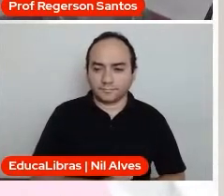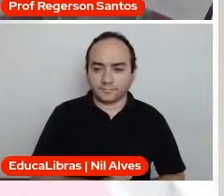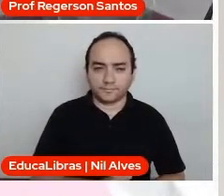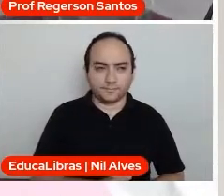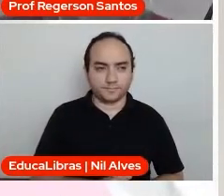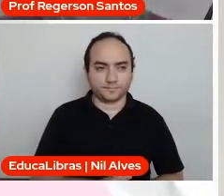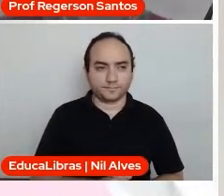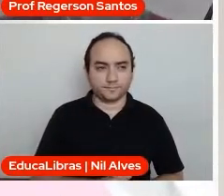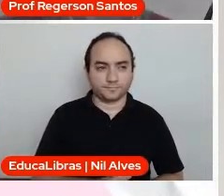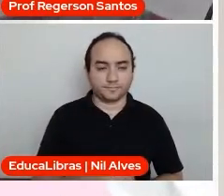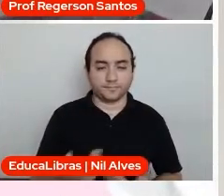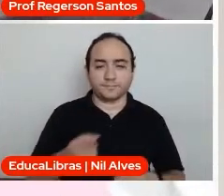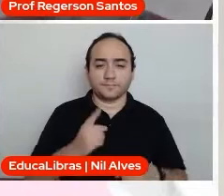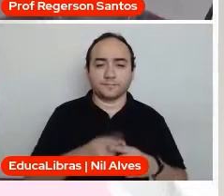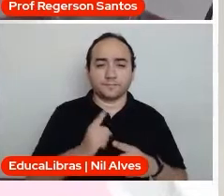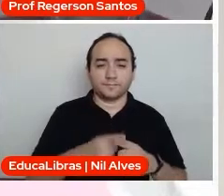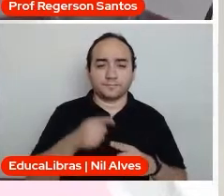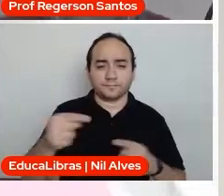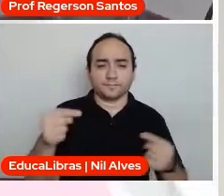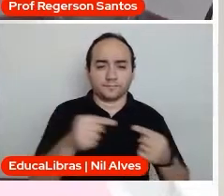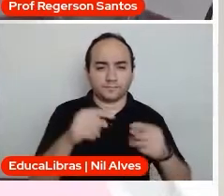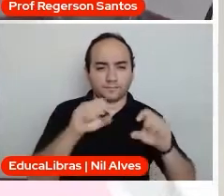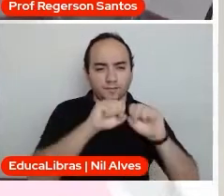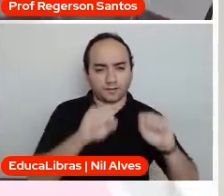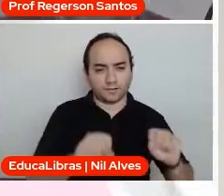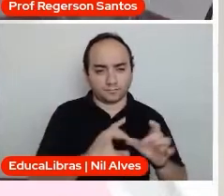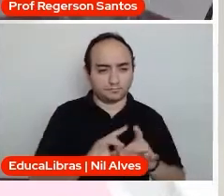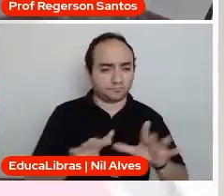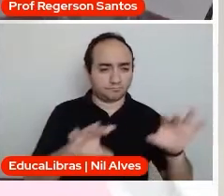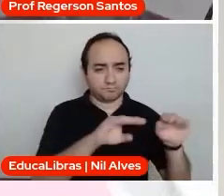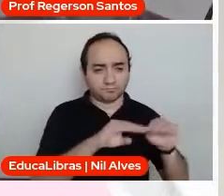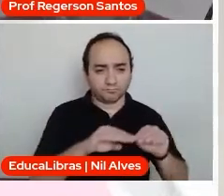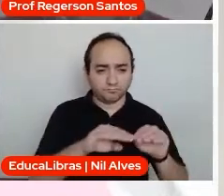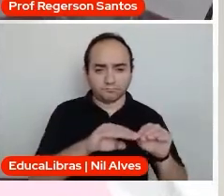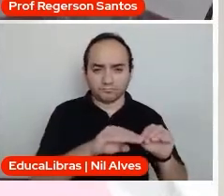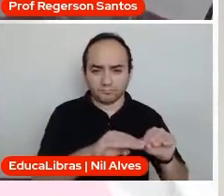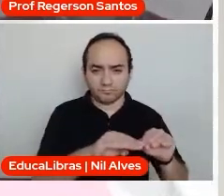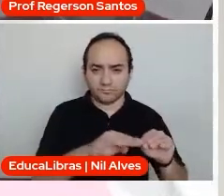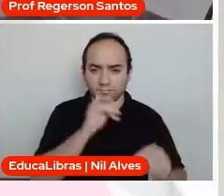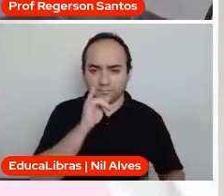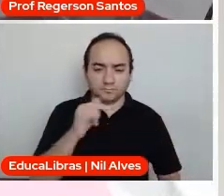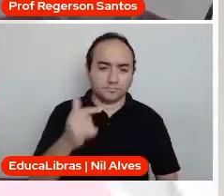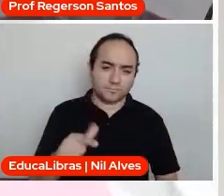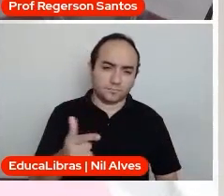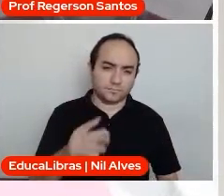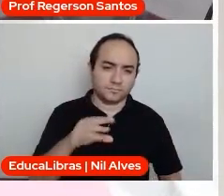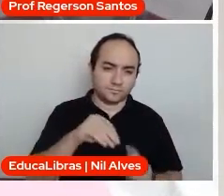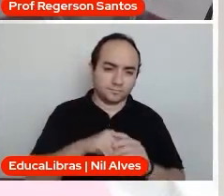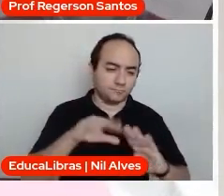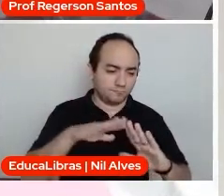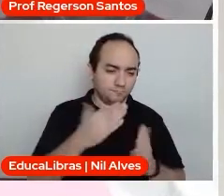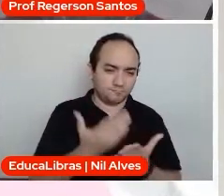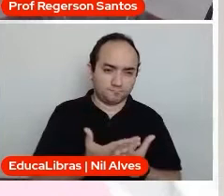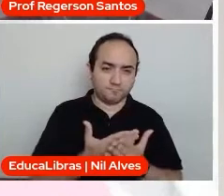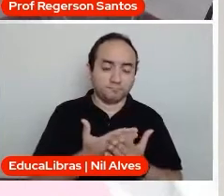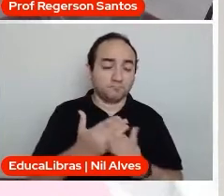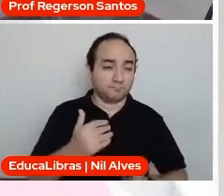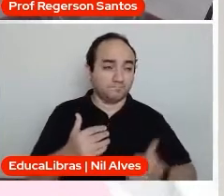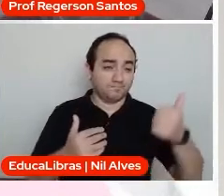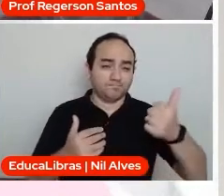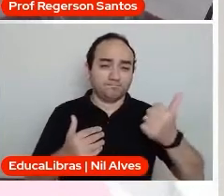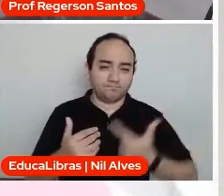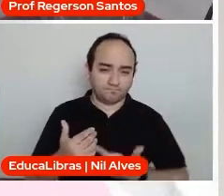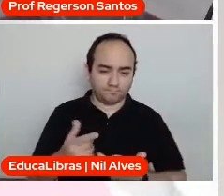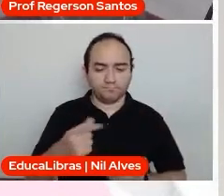Por ser um lugar democrático. Então, não há local mais democrático que a escola, em que nós somos